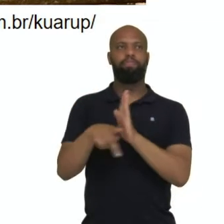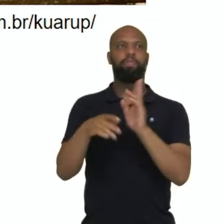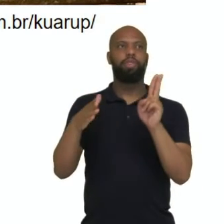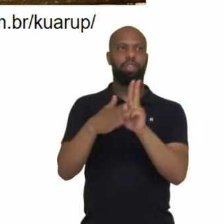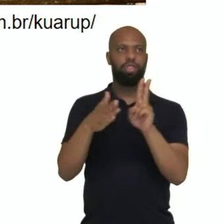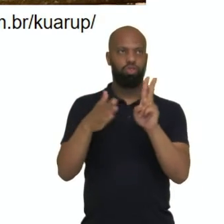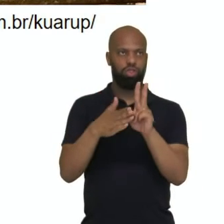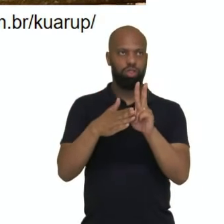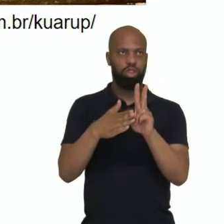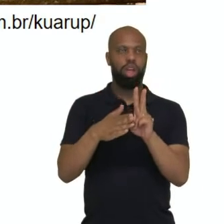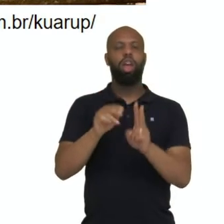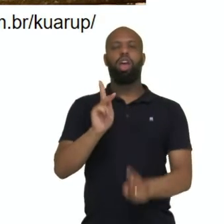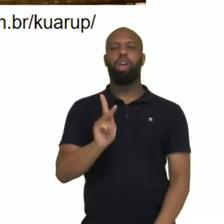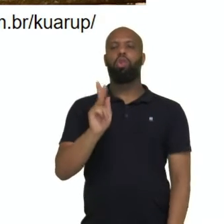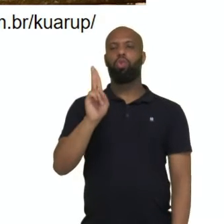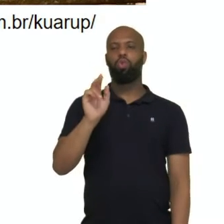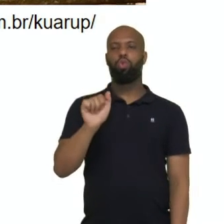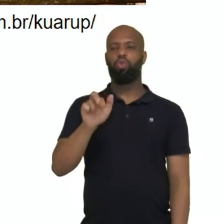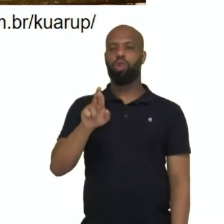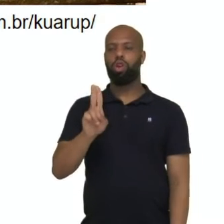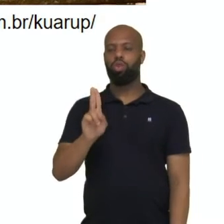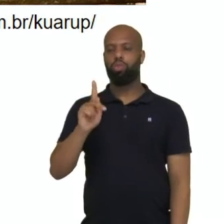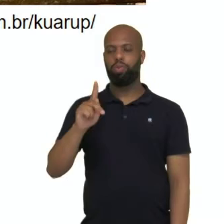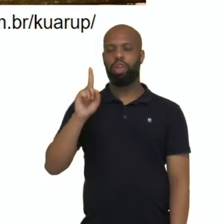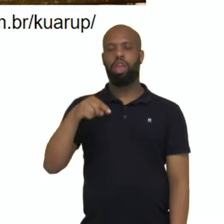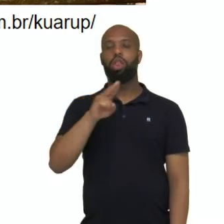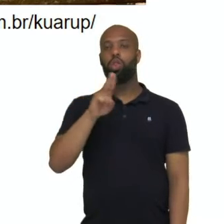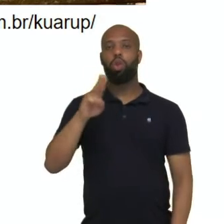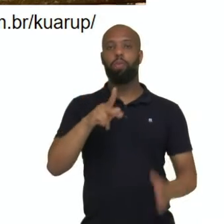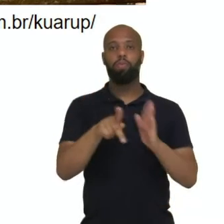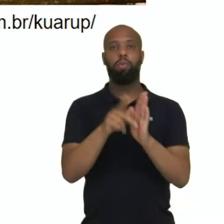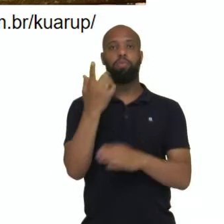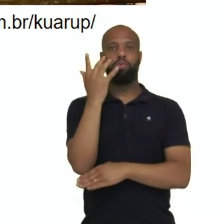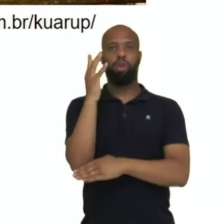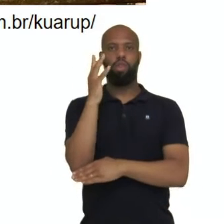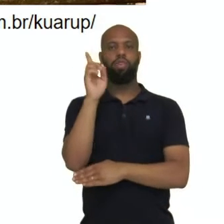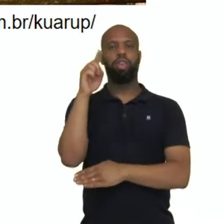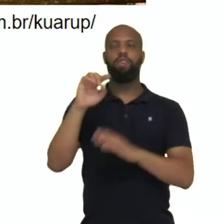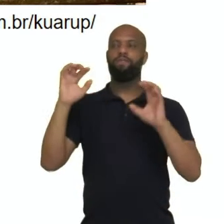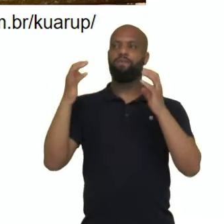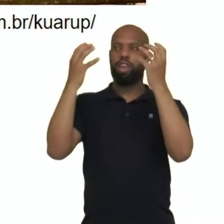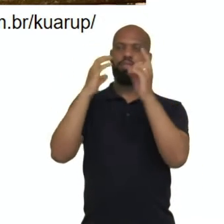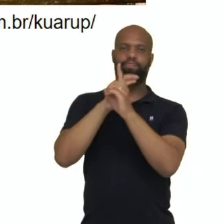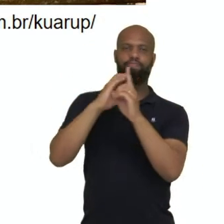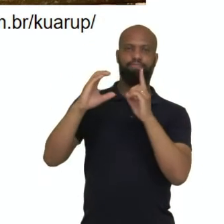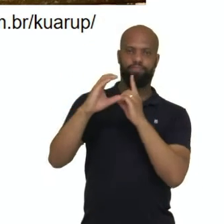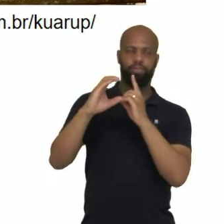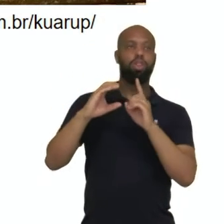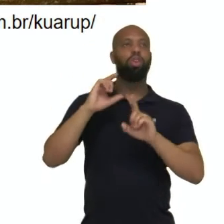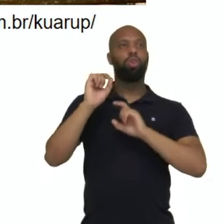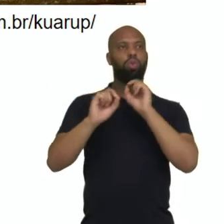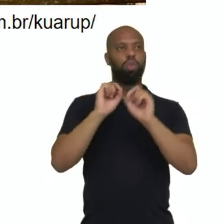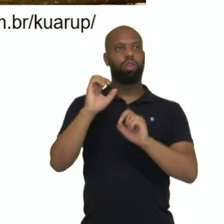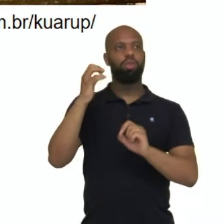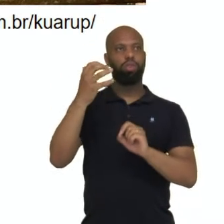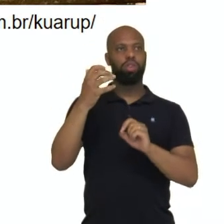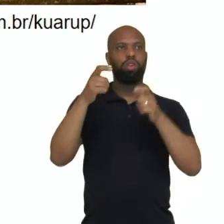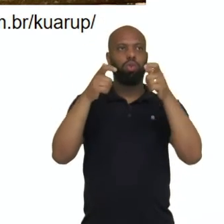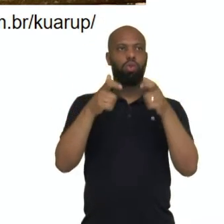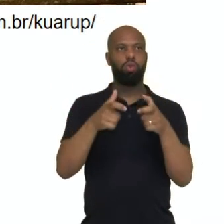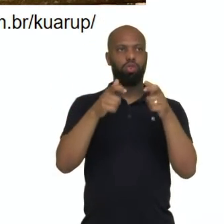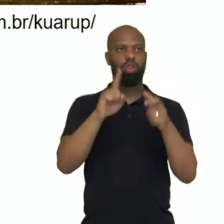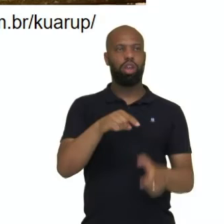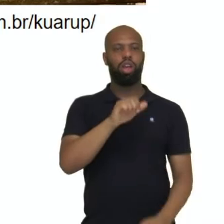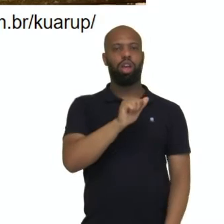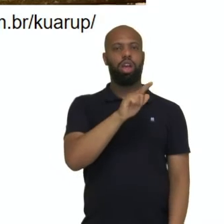quarupe é o nome de uma árvore e é o nome também de uma festa ritual. Ao mesmo tempo que ritual é festa, que acontece no Parque Indígena do